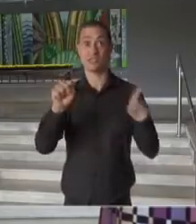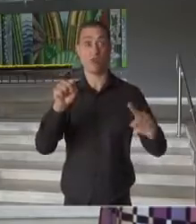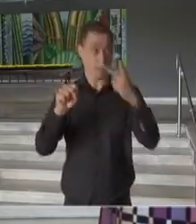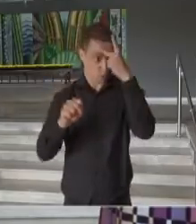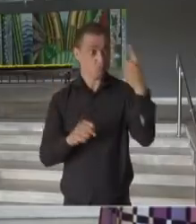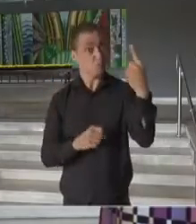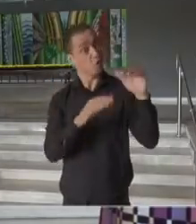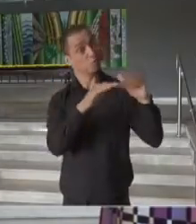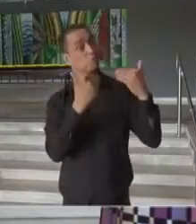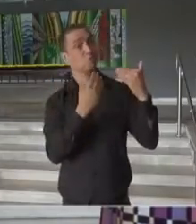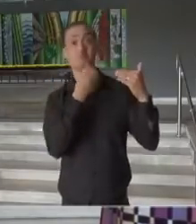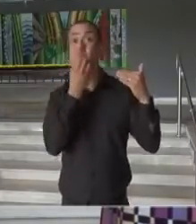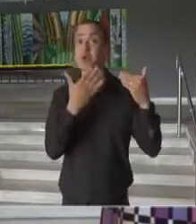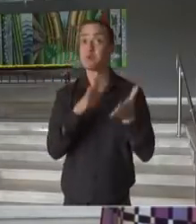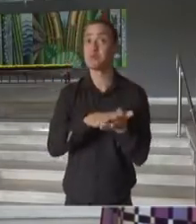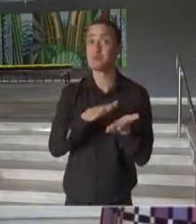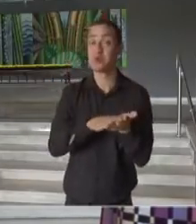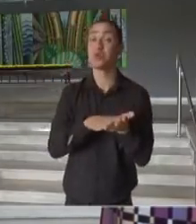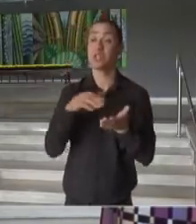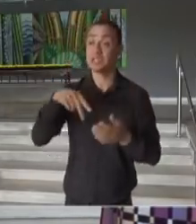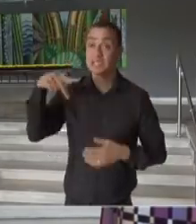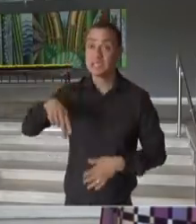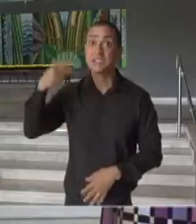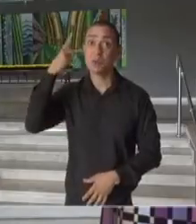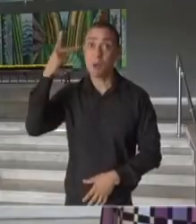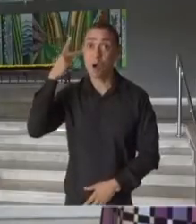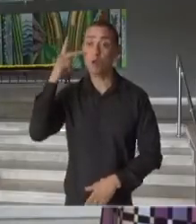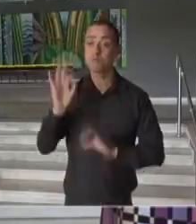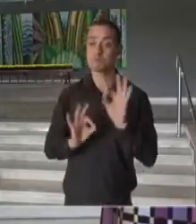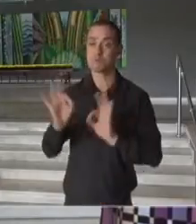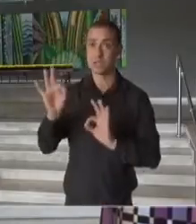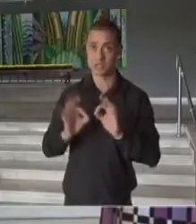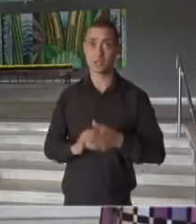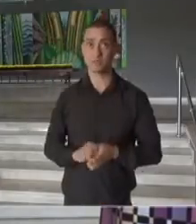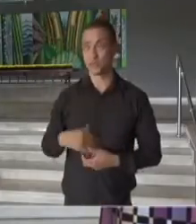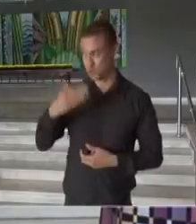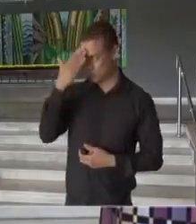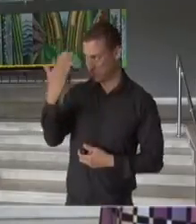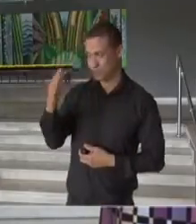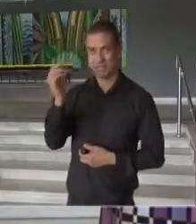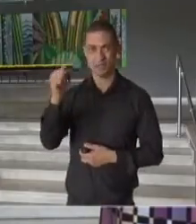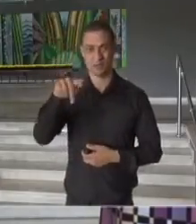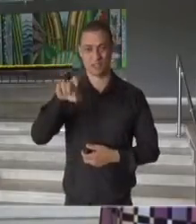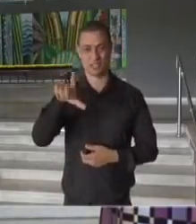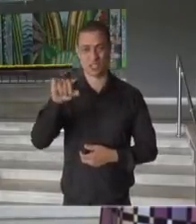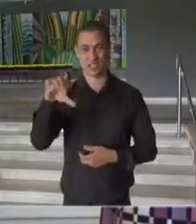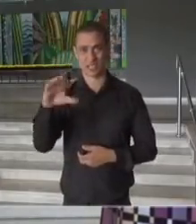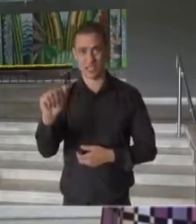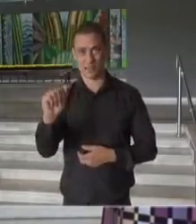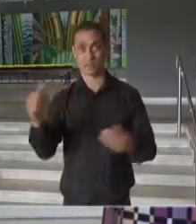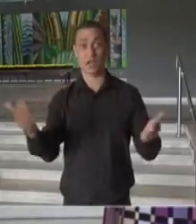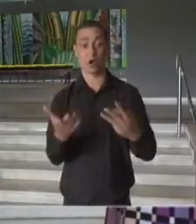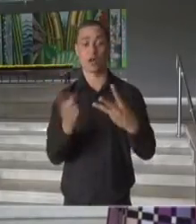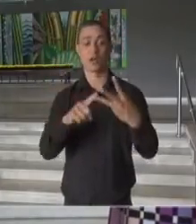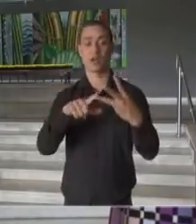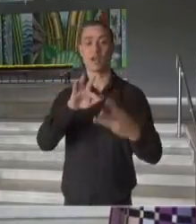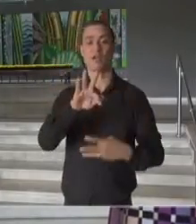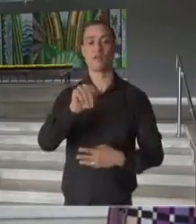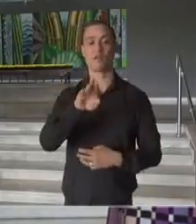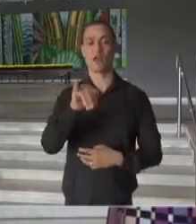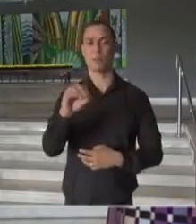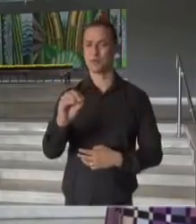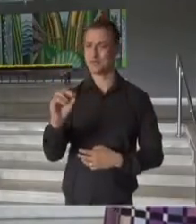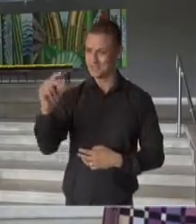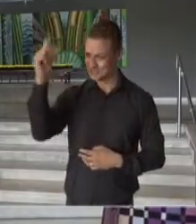pessoas que fez essa referência. Então, aproveito aqui para deixar esse registro. Obrigado, Angélica. Agora vamos ao Fábio Diamante. Tempos que eu não via